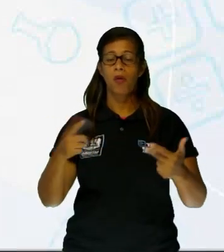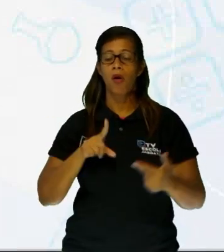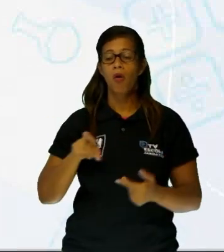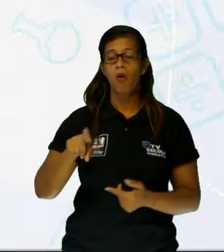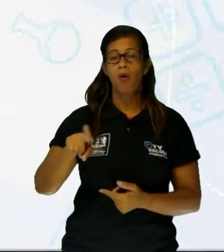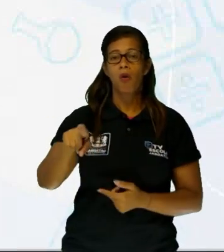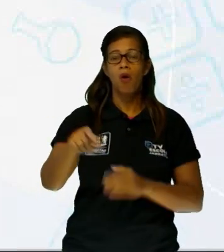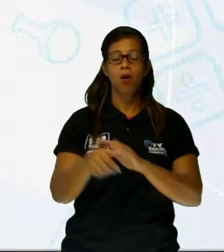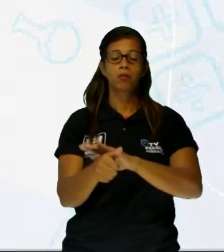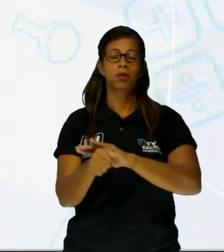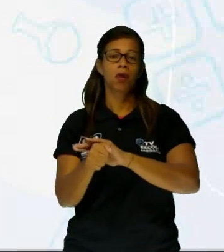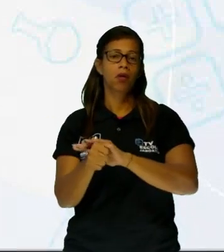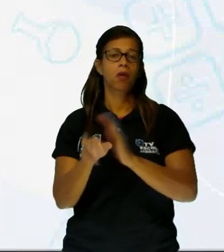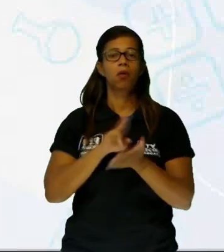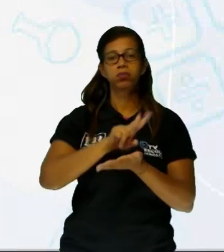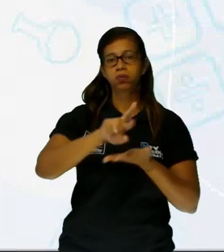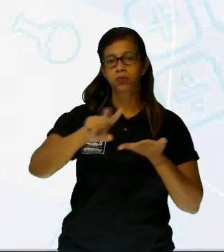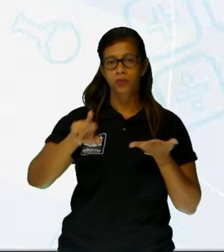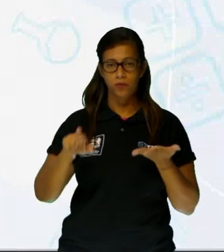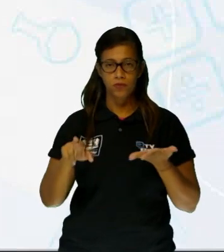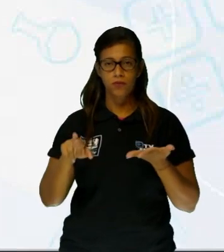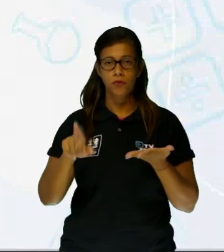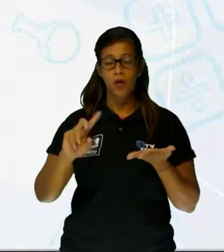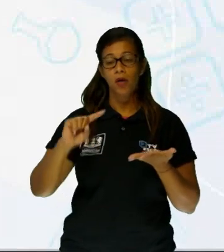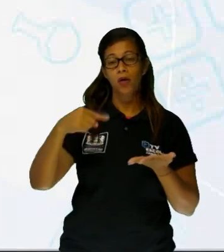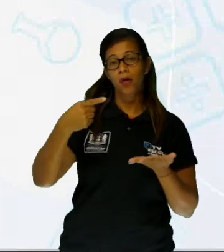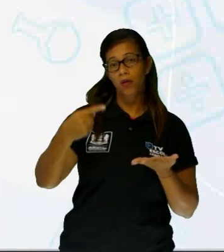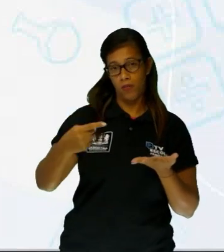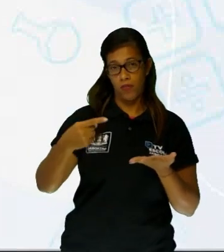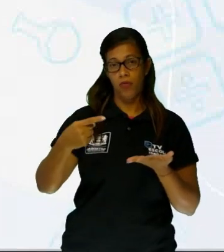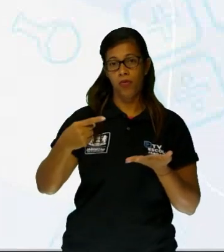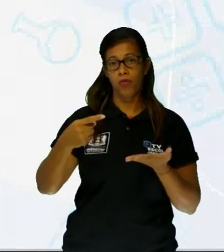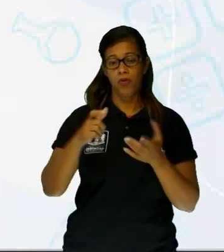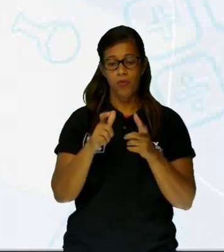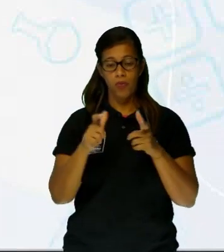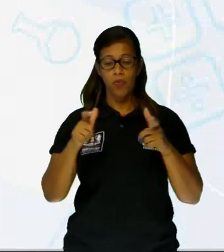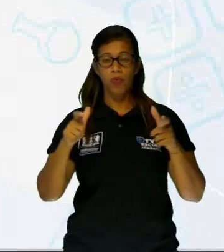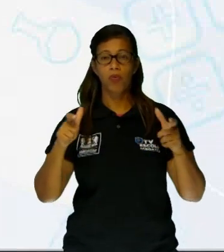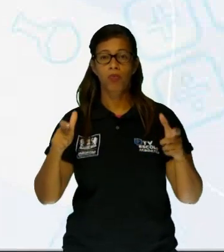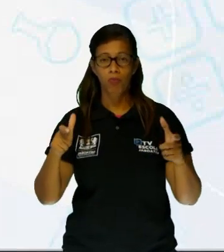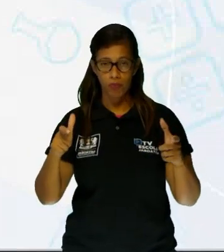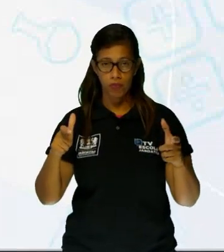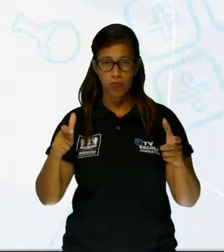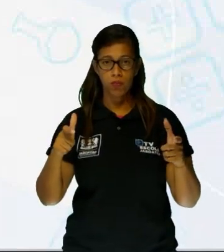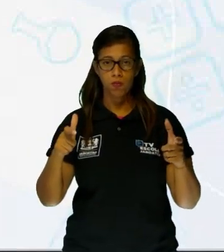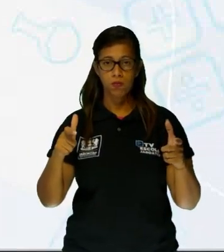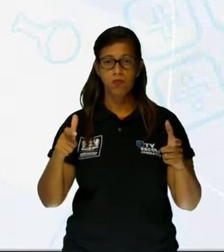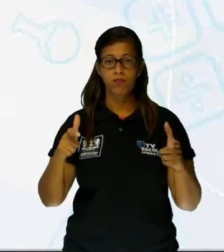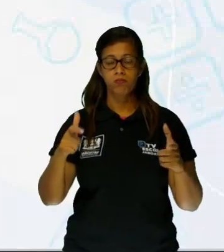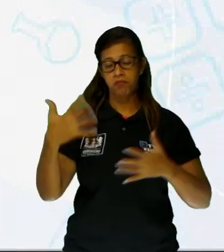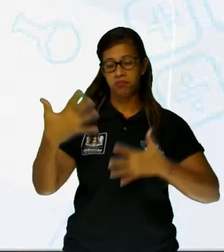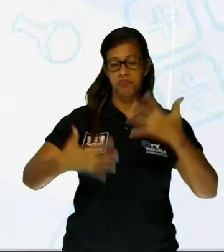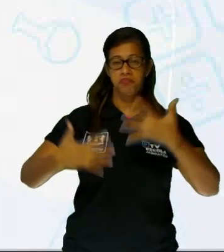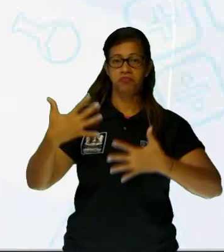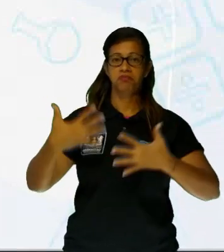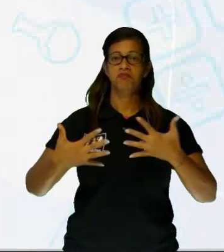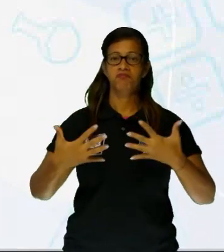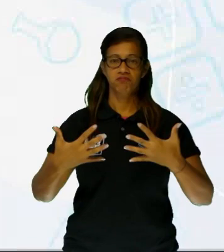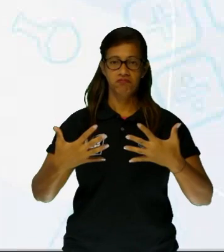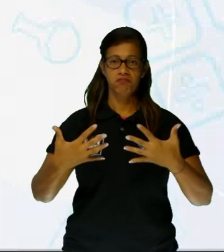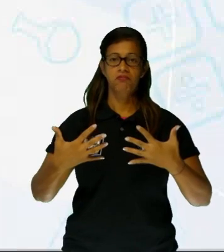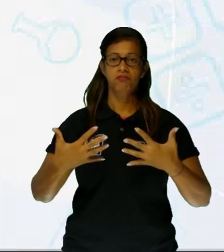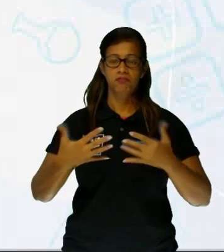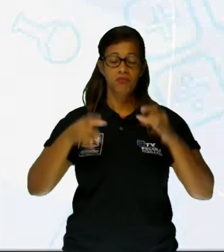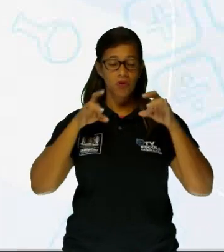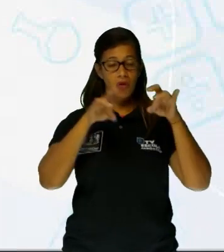iguanas, tartarugas, etc. Que, depois de crescerem, tornam-se um estorvo. O abandono de animais é uma